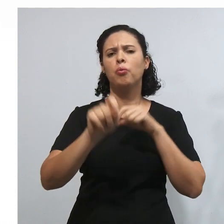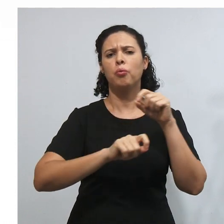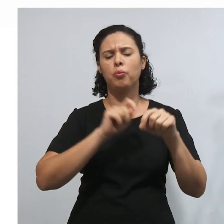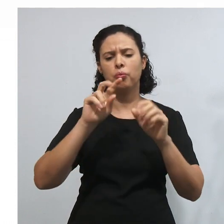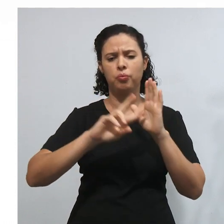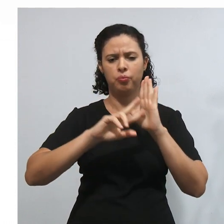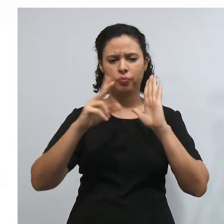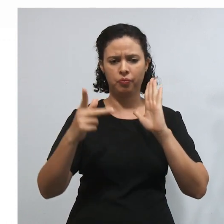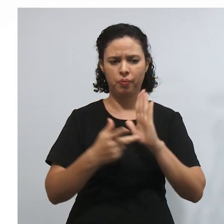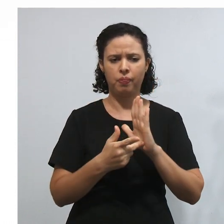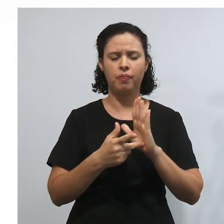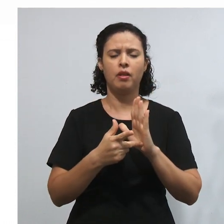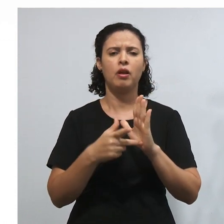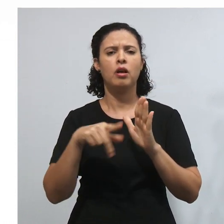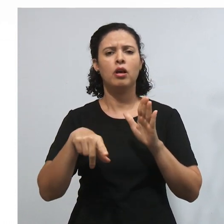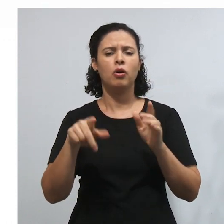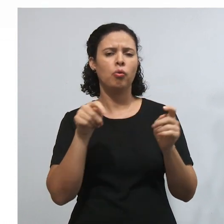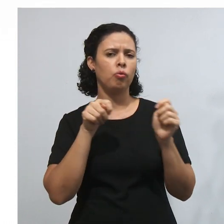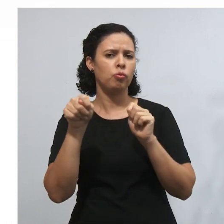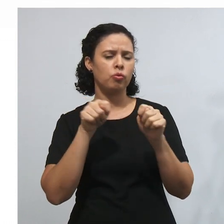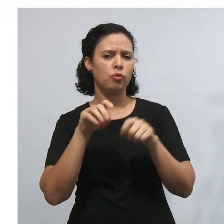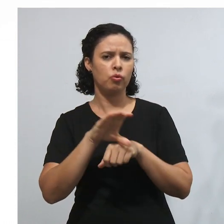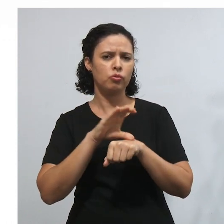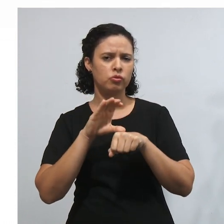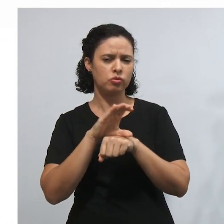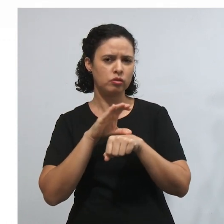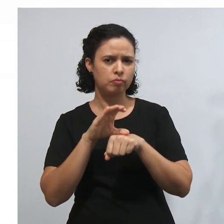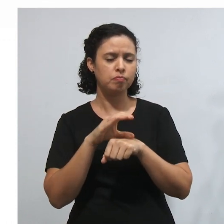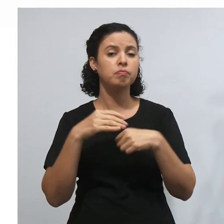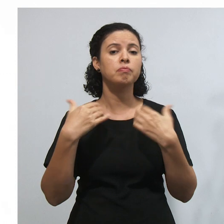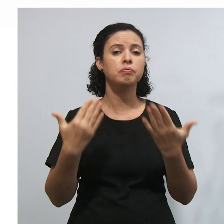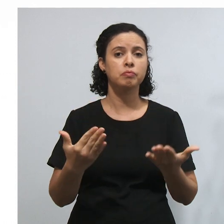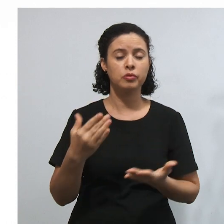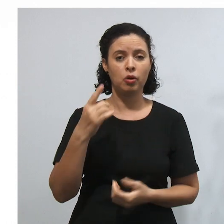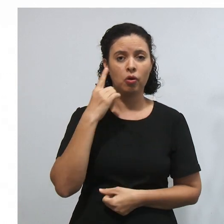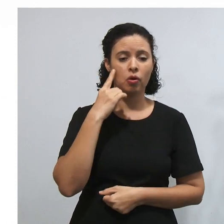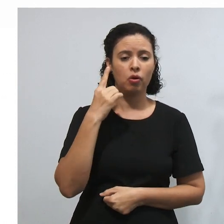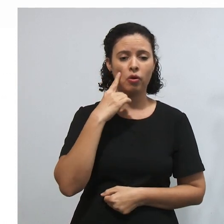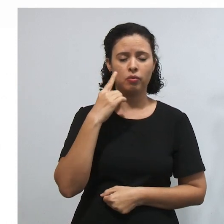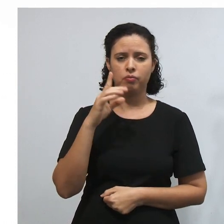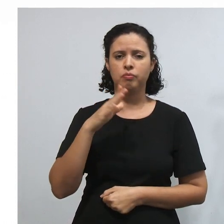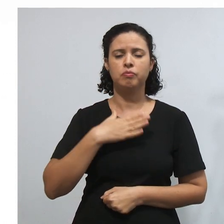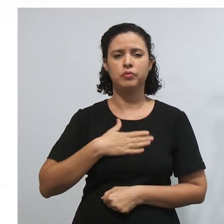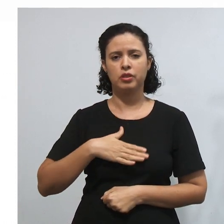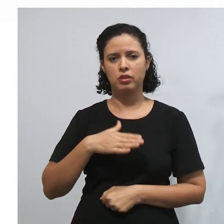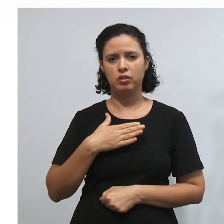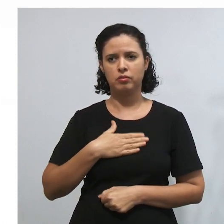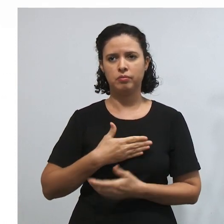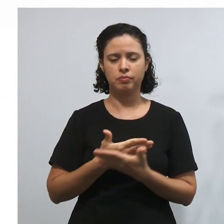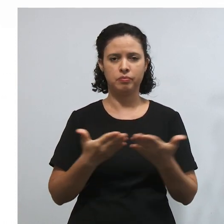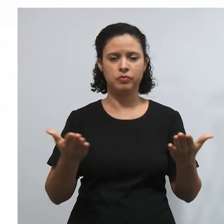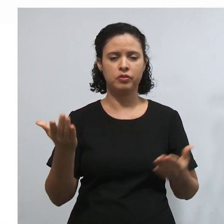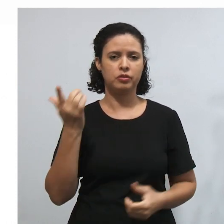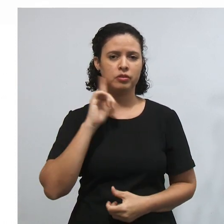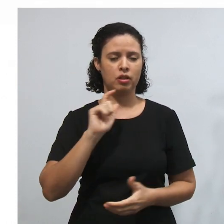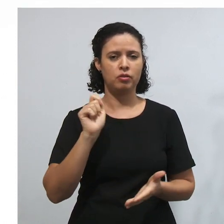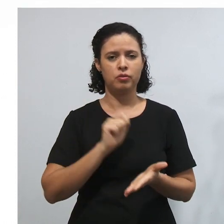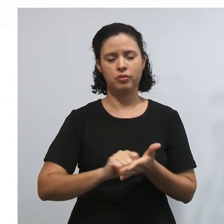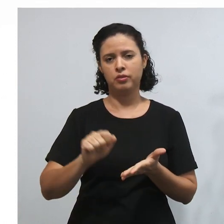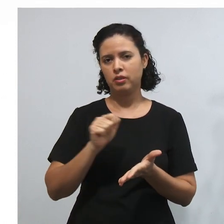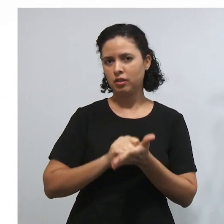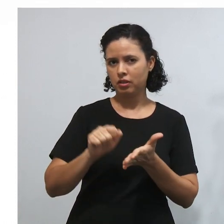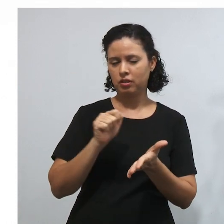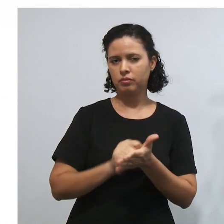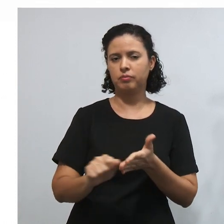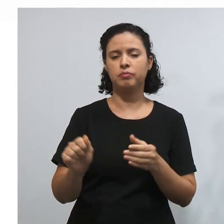O que é esse Controle de Constitucionalidade, né? Olha só, está aqui bem tranquilinho, para você anotar, para